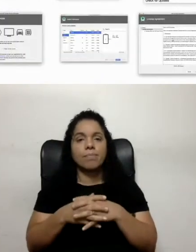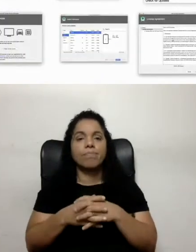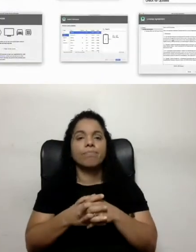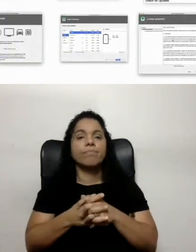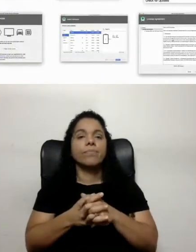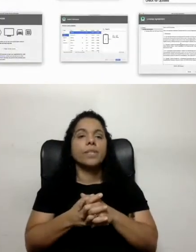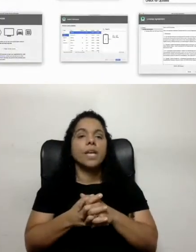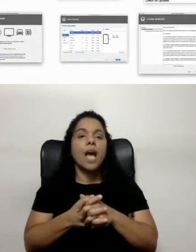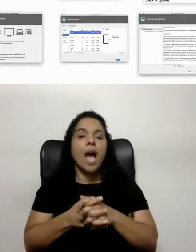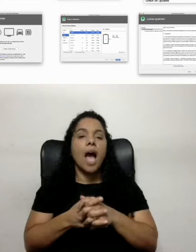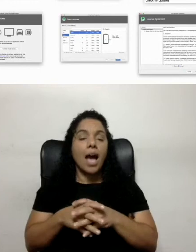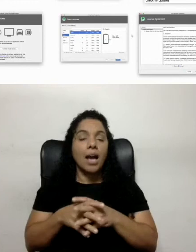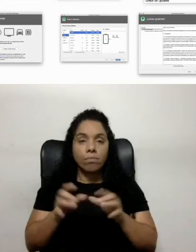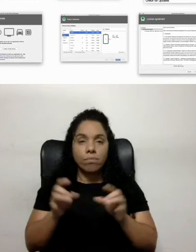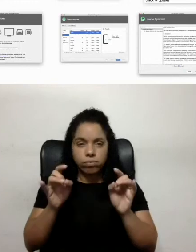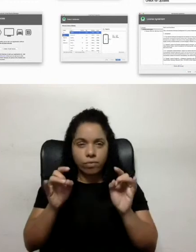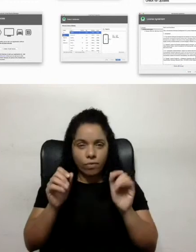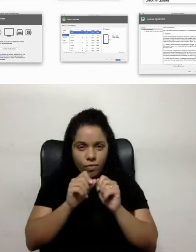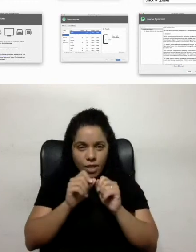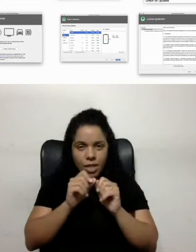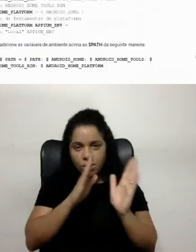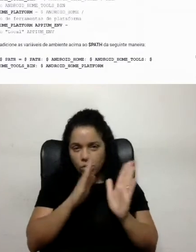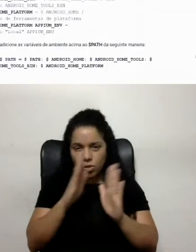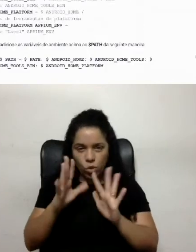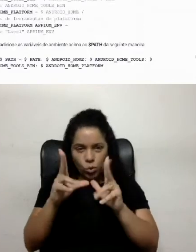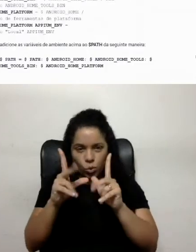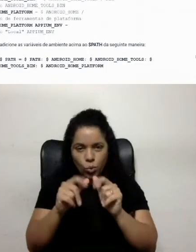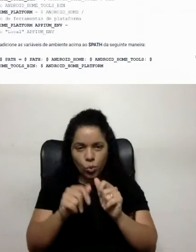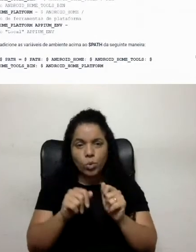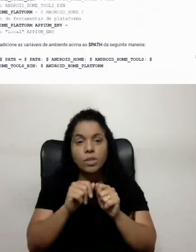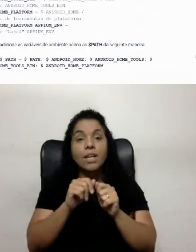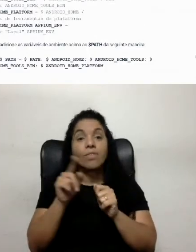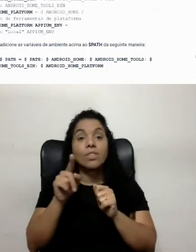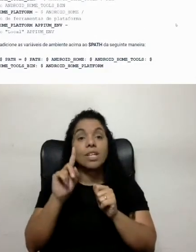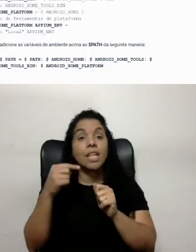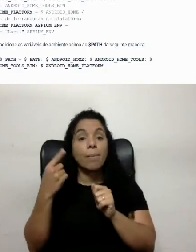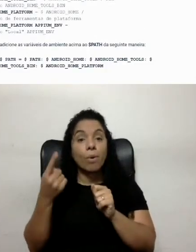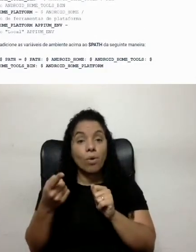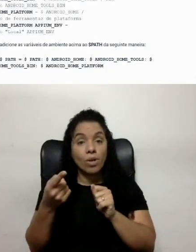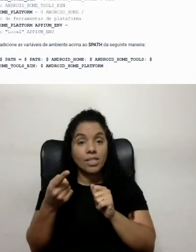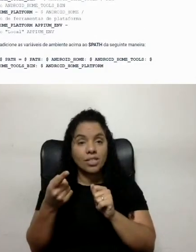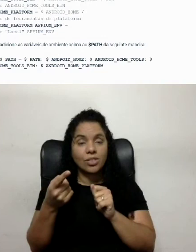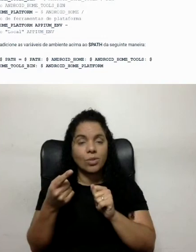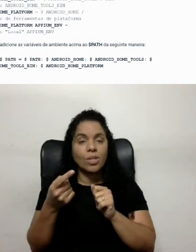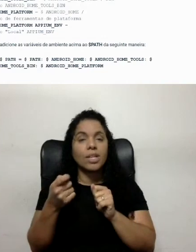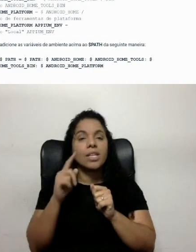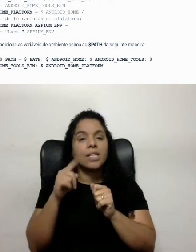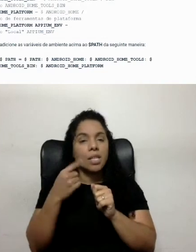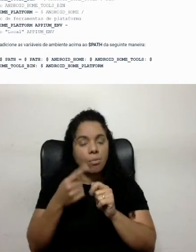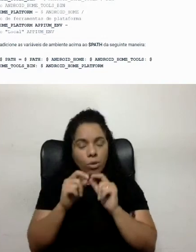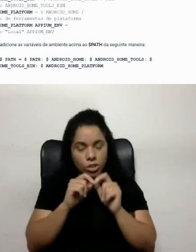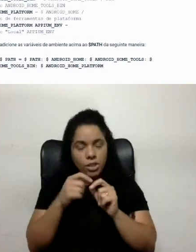Logo quando eu fizesse todo esse protocolo aqui tudinho, o que é eu tenho que fazer logo após isso? Logo após isso, eu tenho que